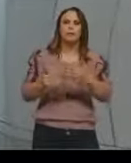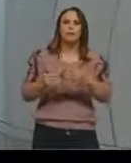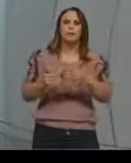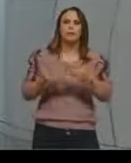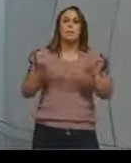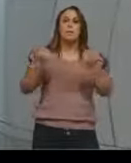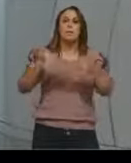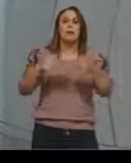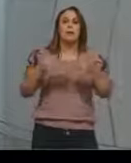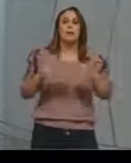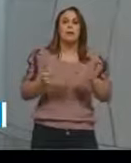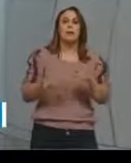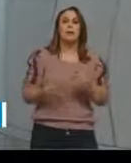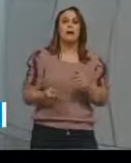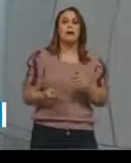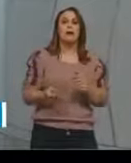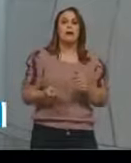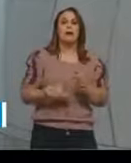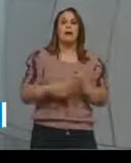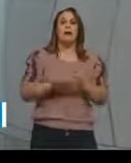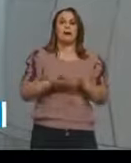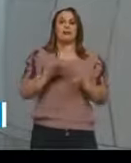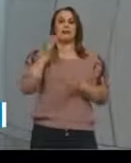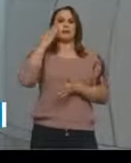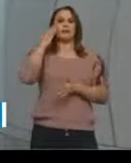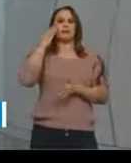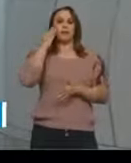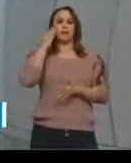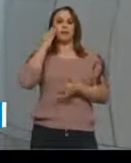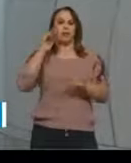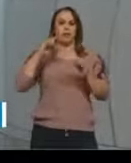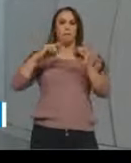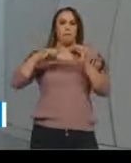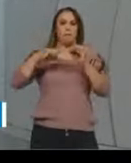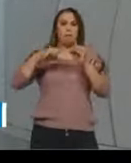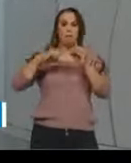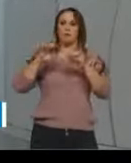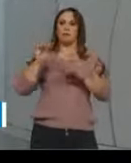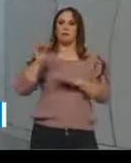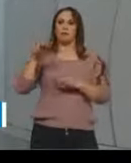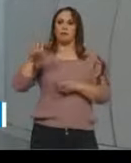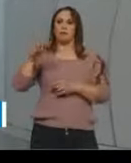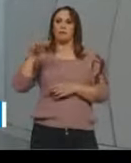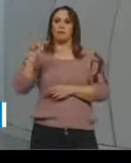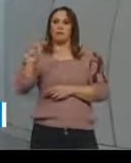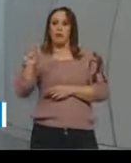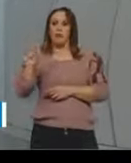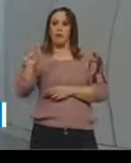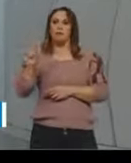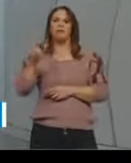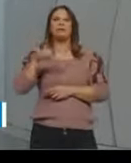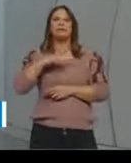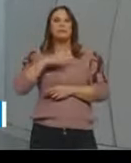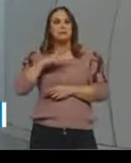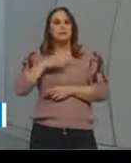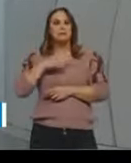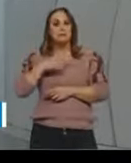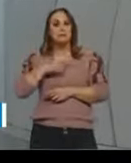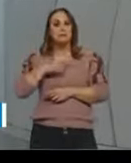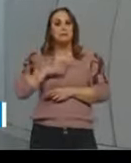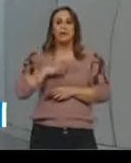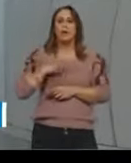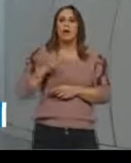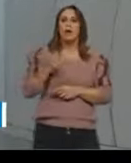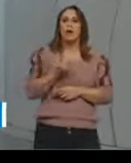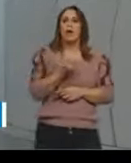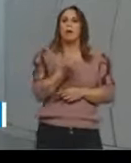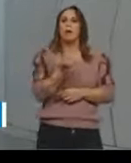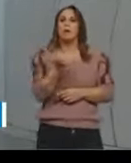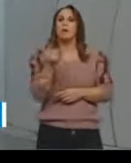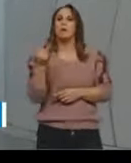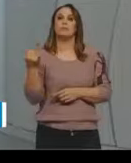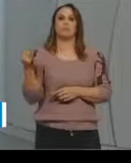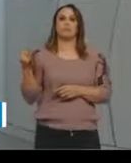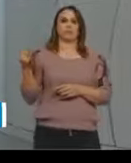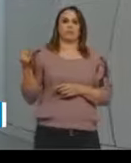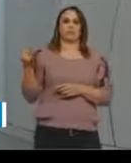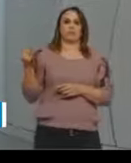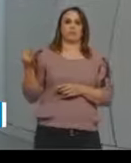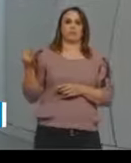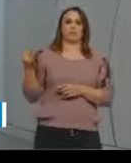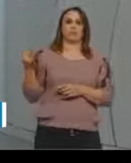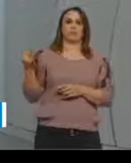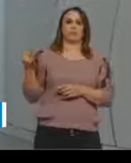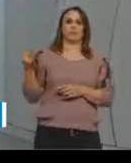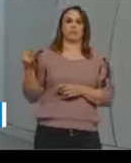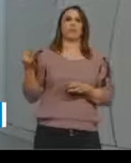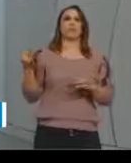que a molécula de DNA, ela possui uma carga. Ela possui um excesso de carga negativa. E